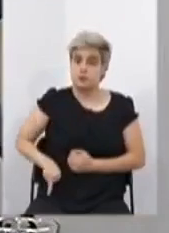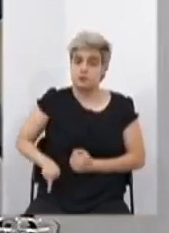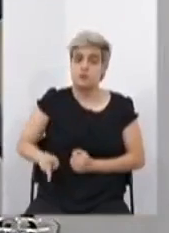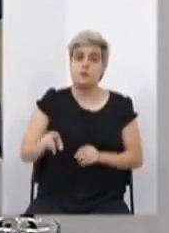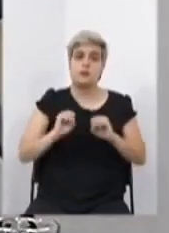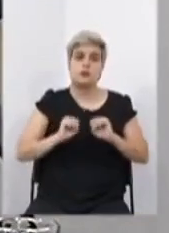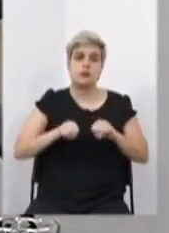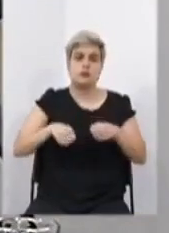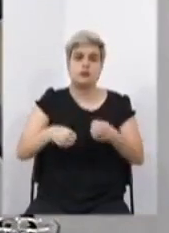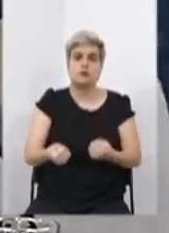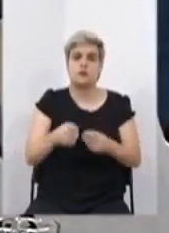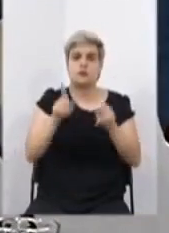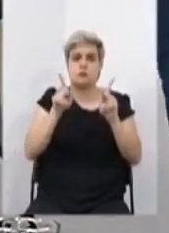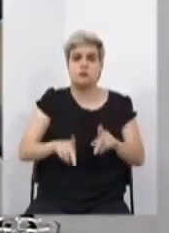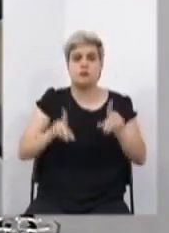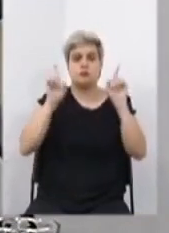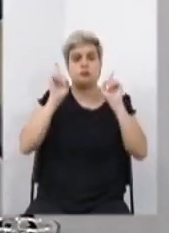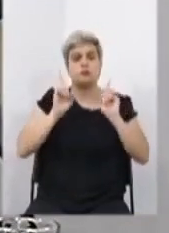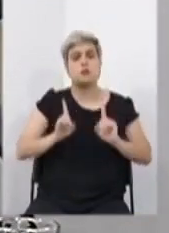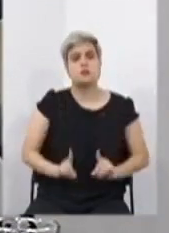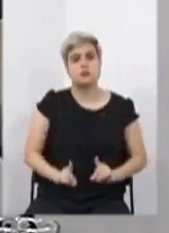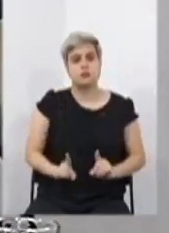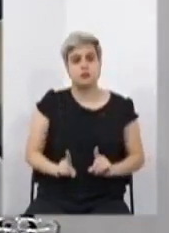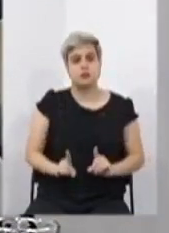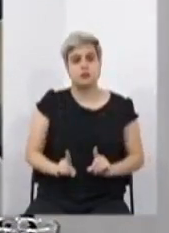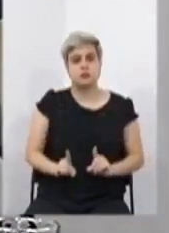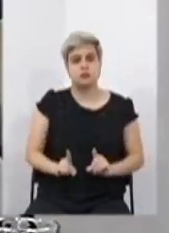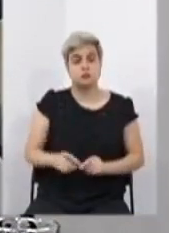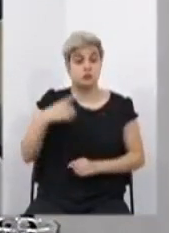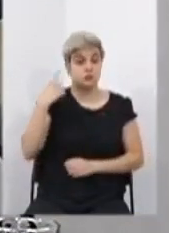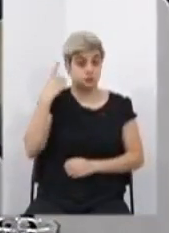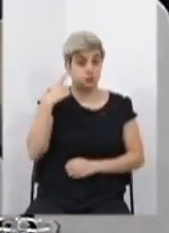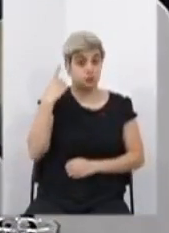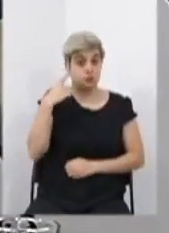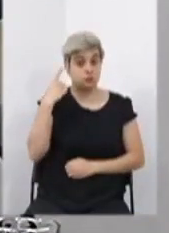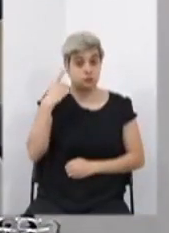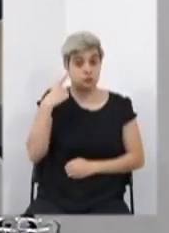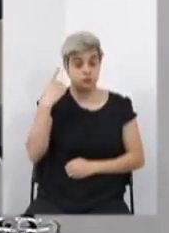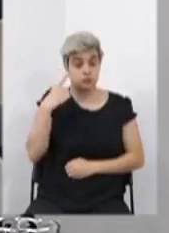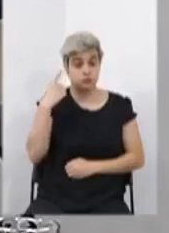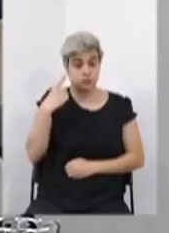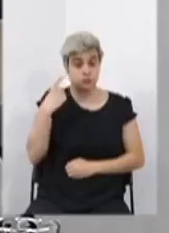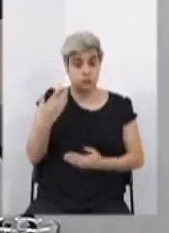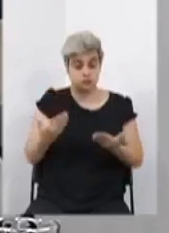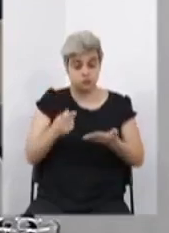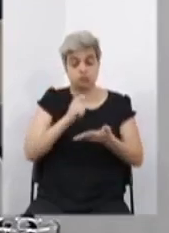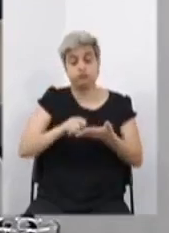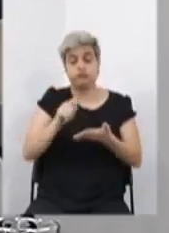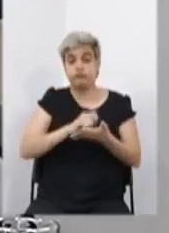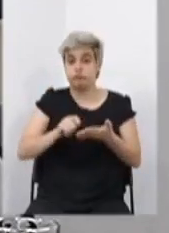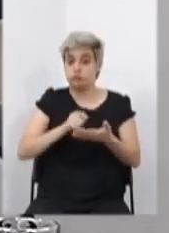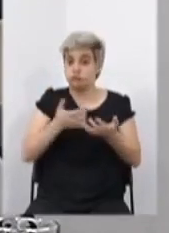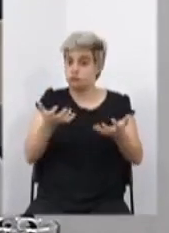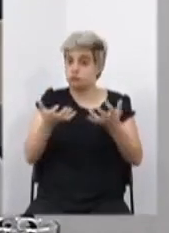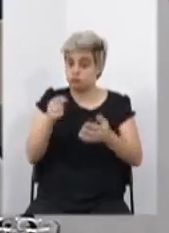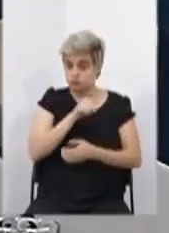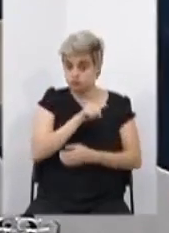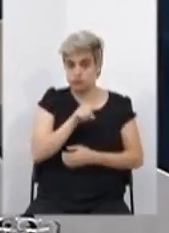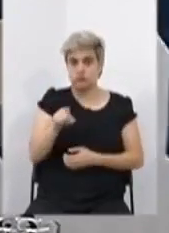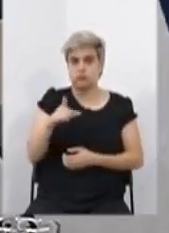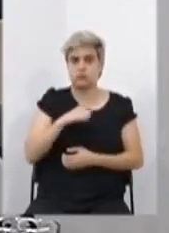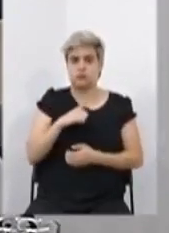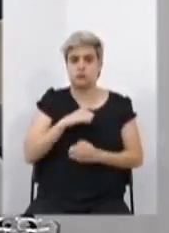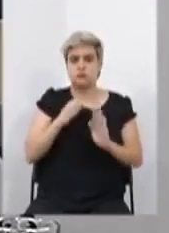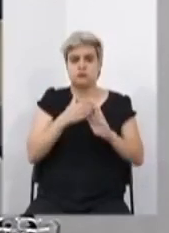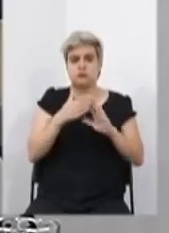Defesa dos Direitos da Pessoa com Deficiência, o deputado que este subscreve requer a vossa excelência no termos